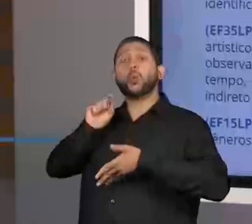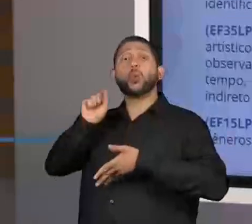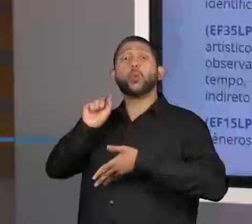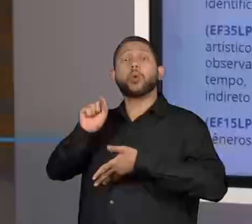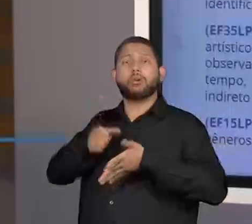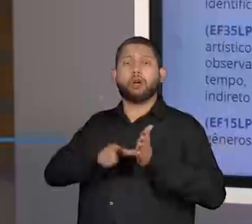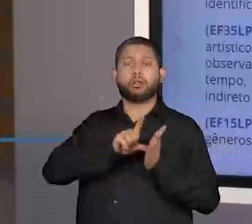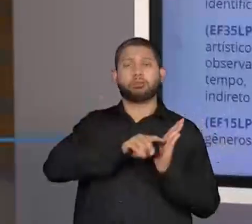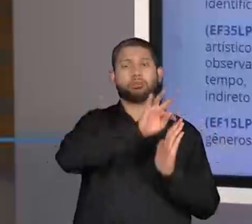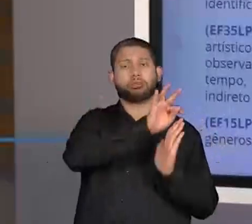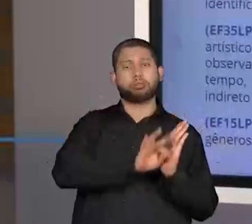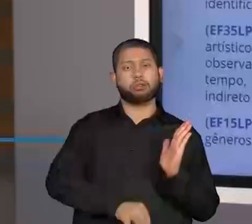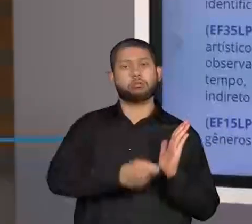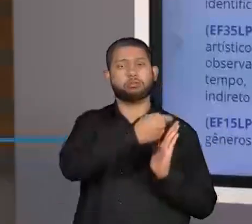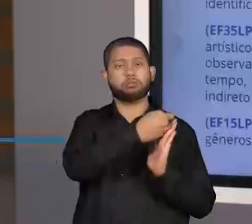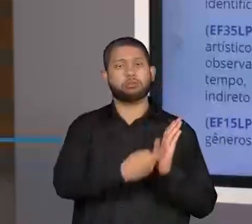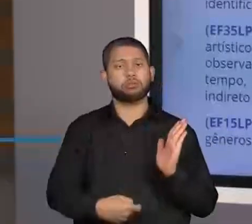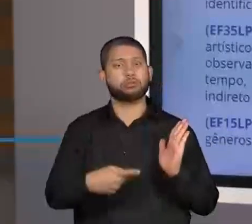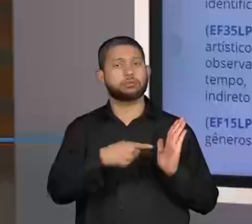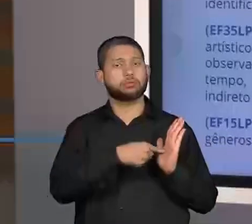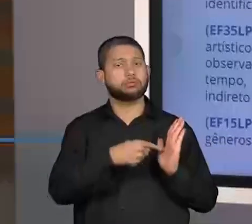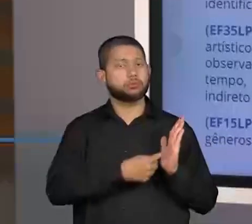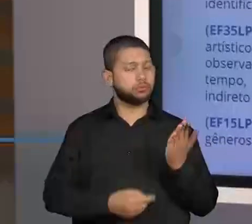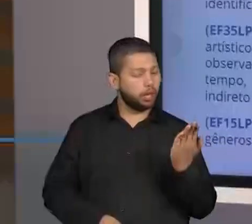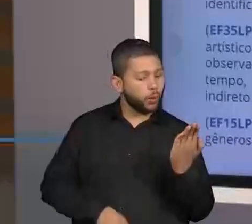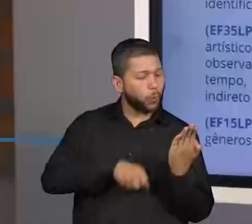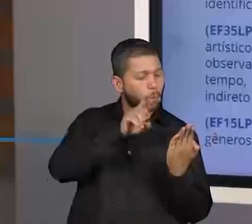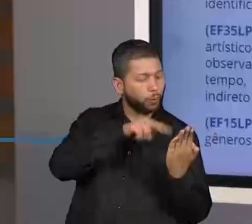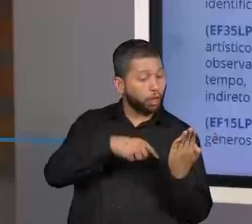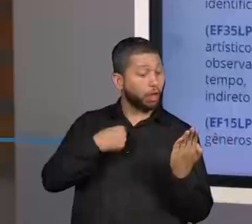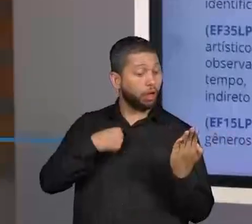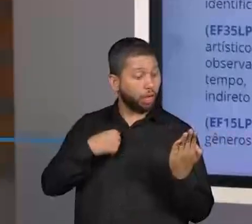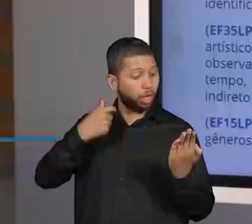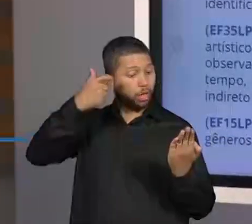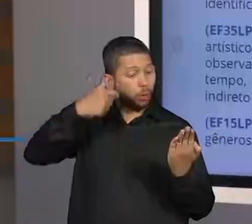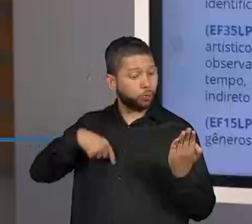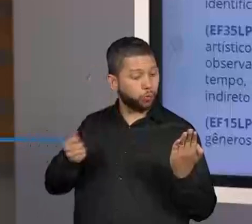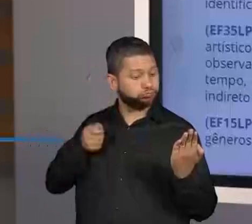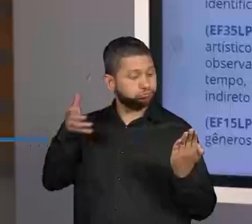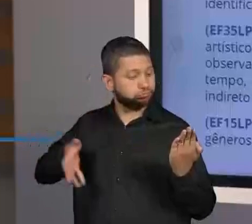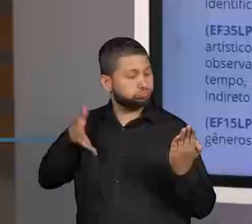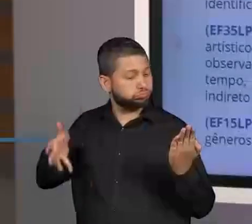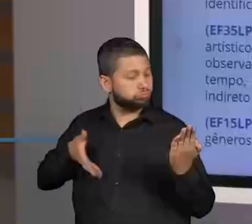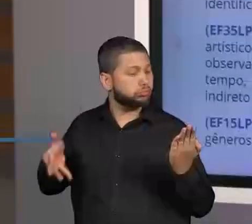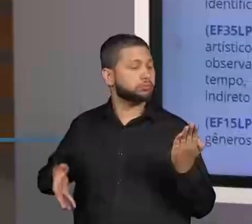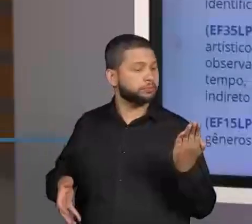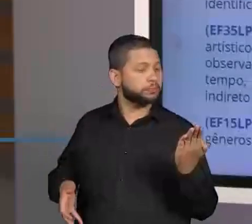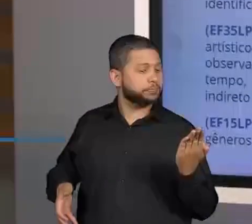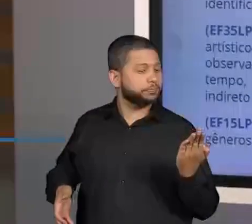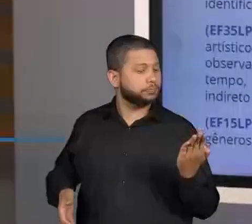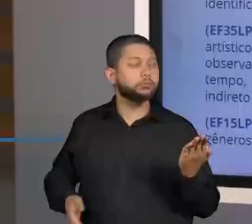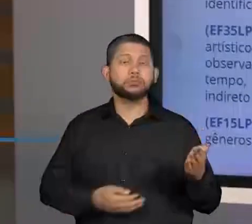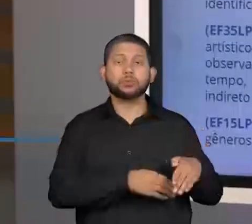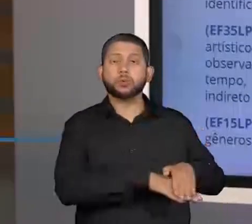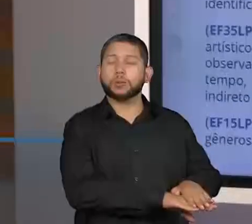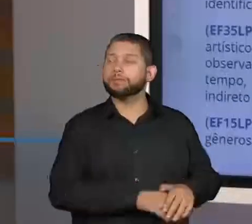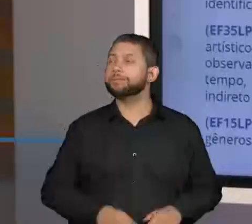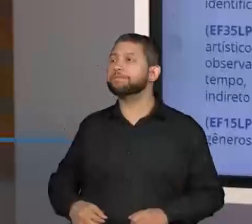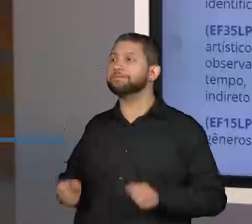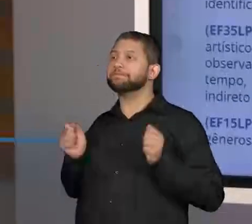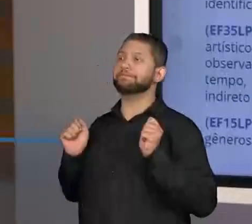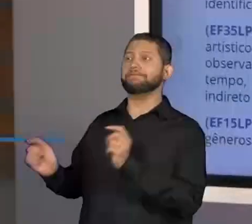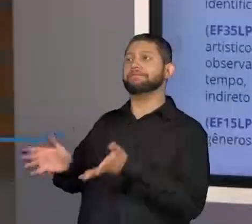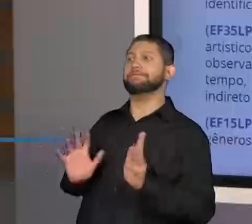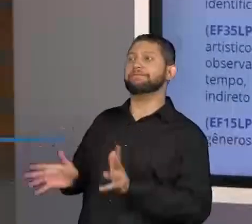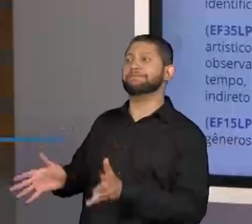certo? Então, a gente chama isso de texto teatral. Hoje, vamos analisar juntinhos um texto teatral e ver quais